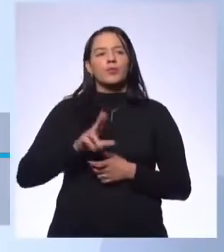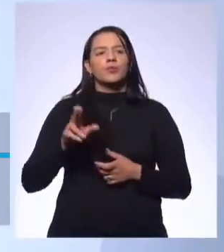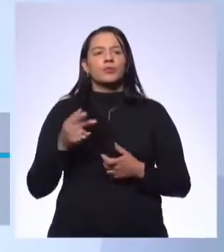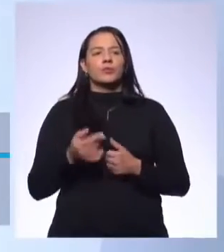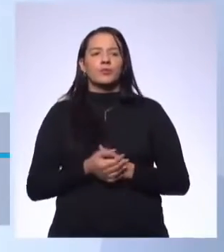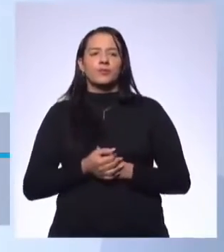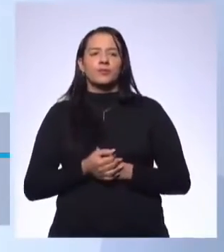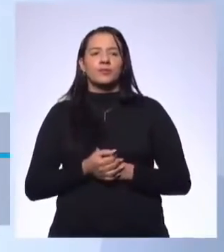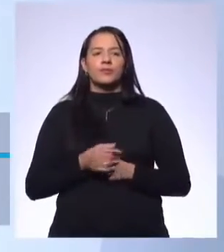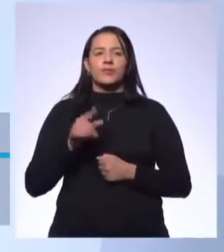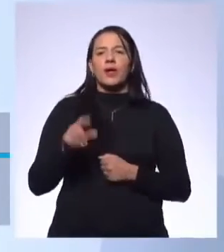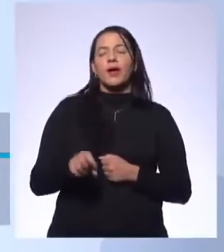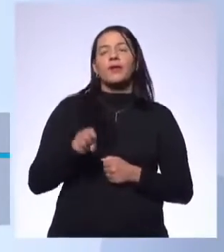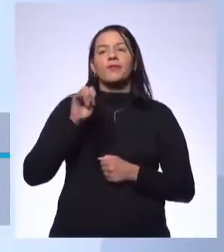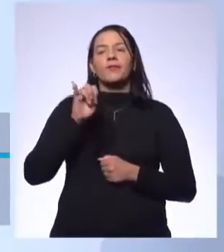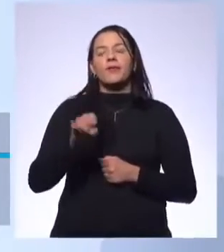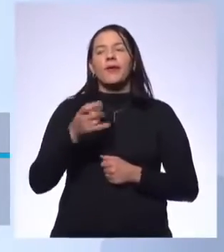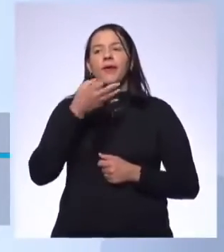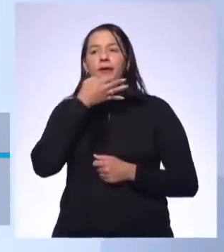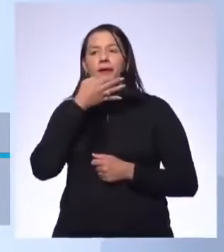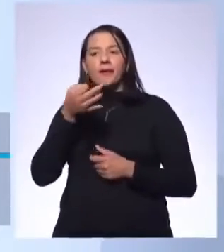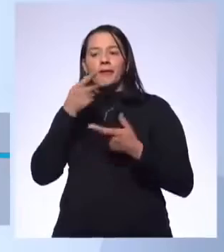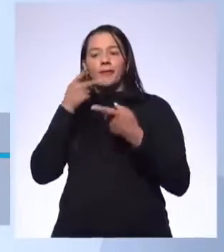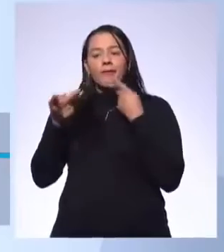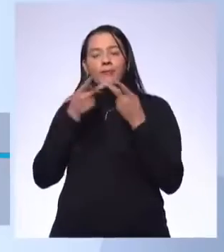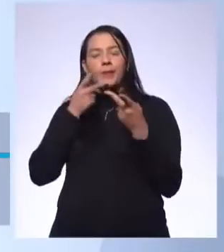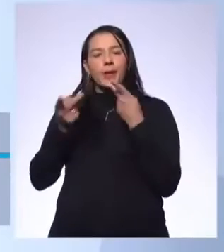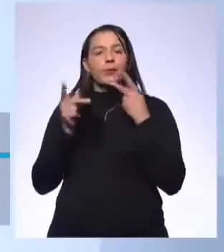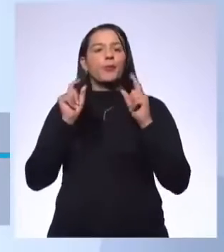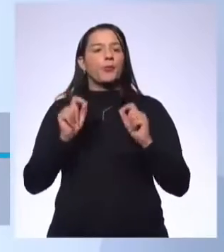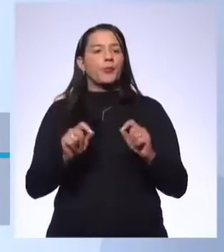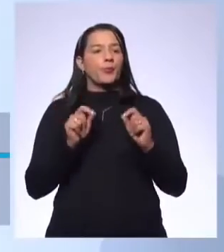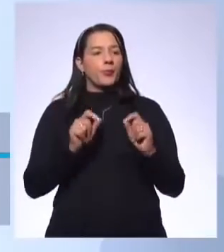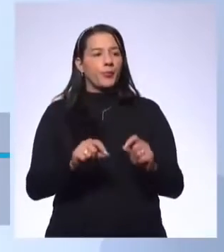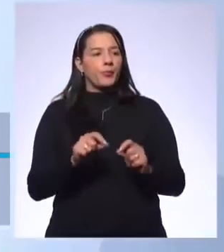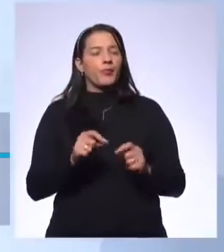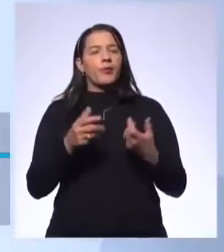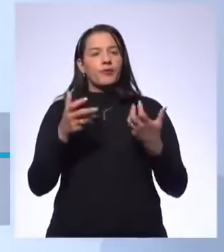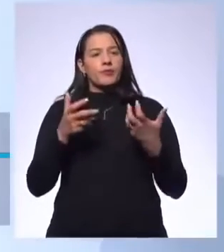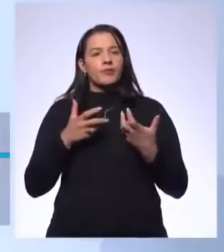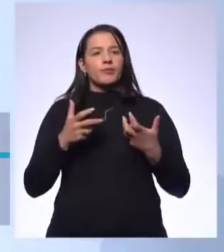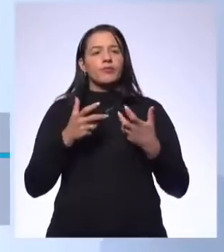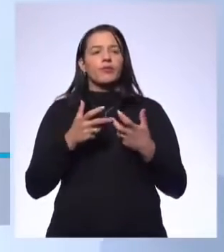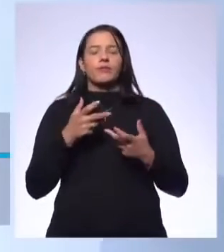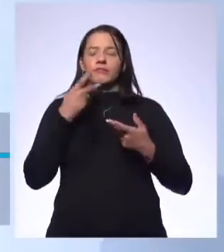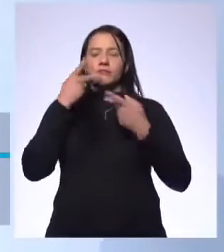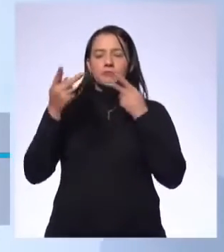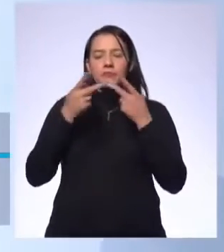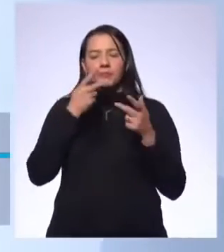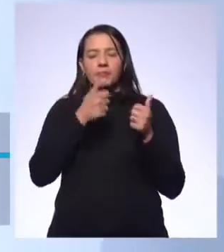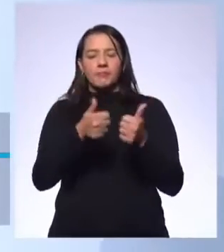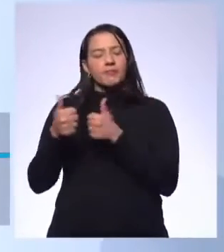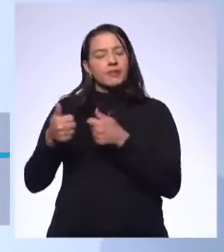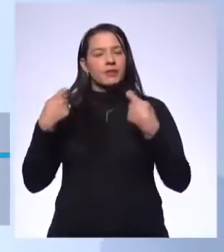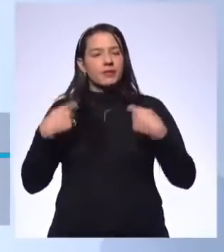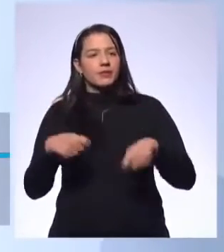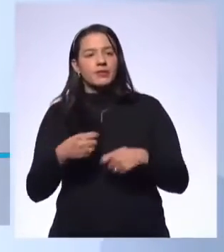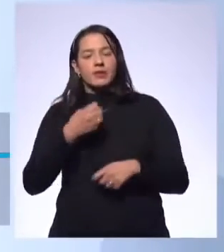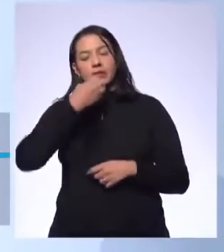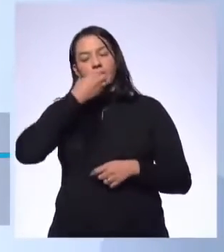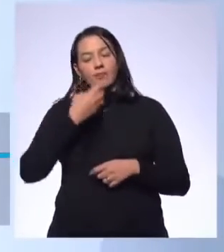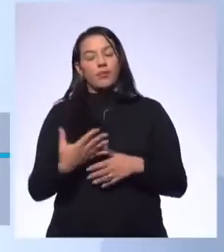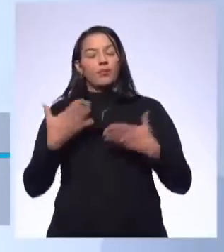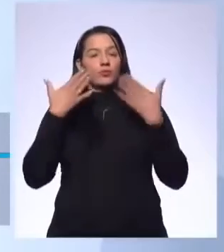até quando a gente falou o que que são argumentos, quando a gente quer usar, fazer uma boa argumentação, a gente tem que dar bons exemplos,